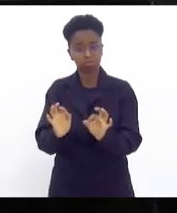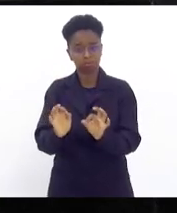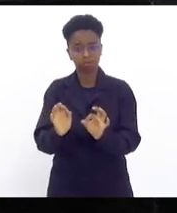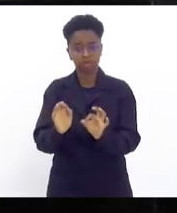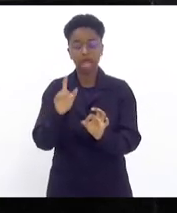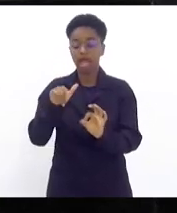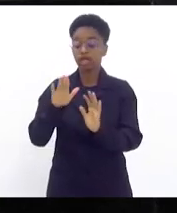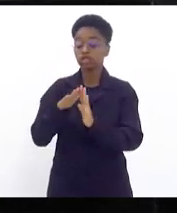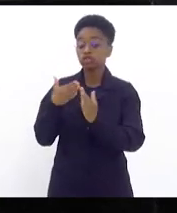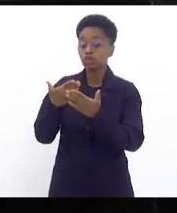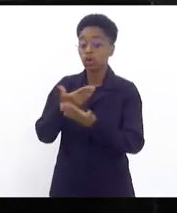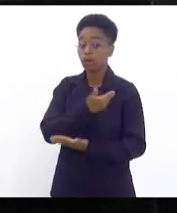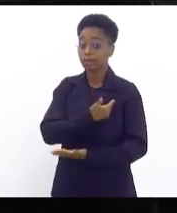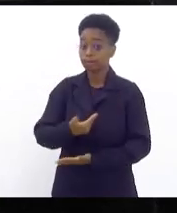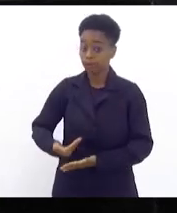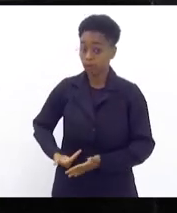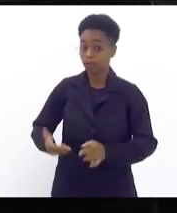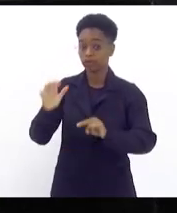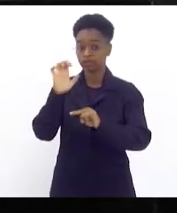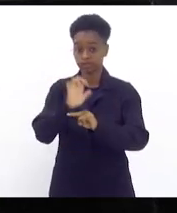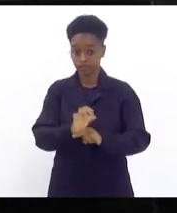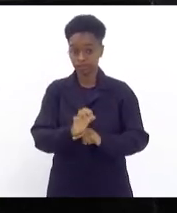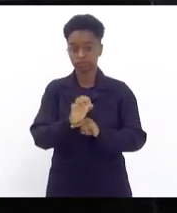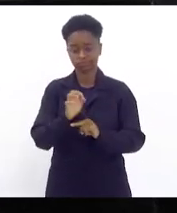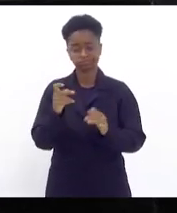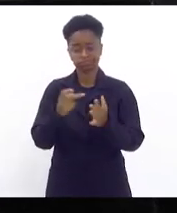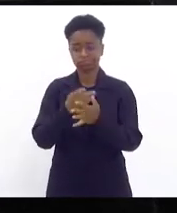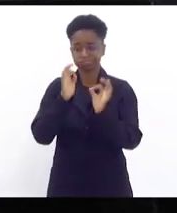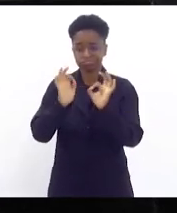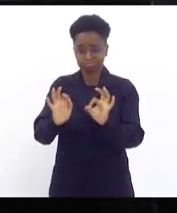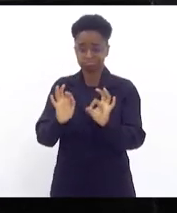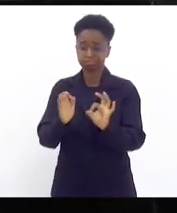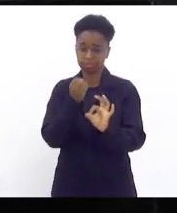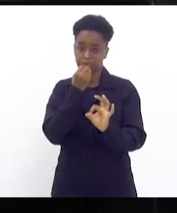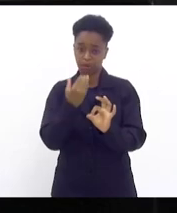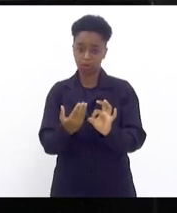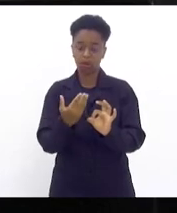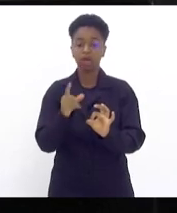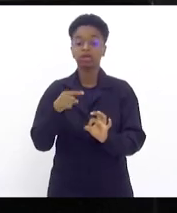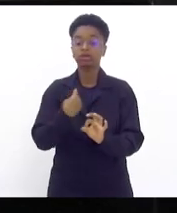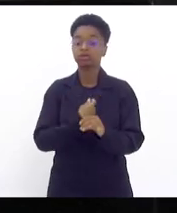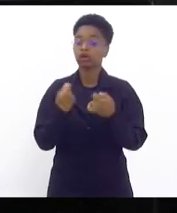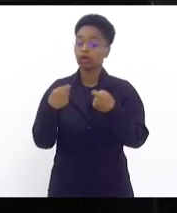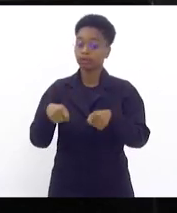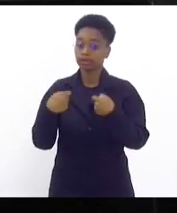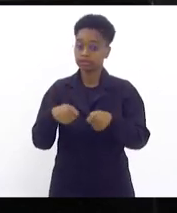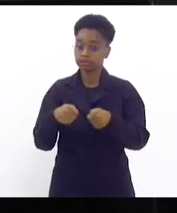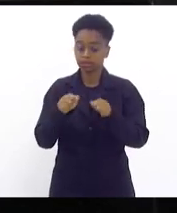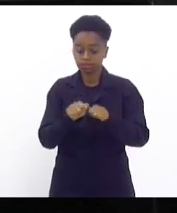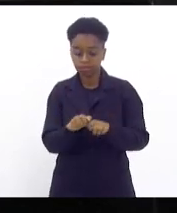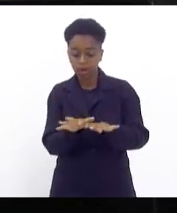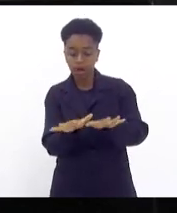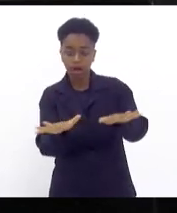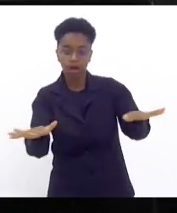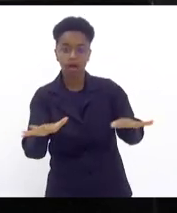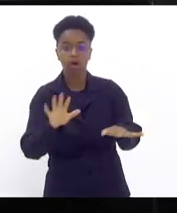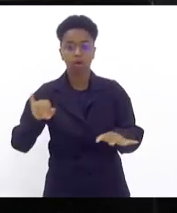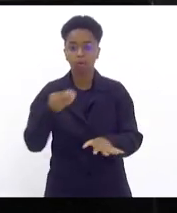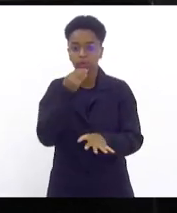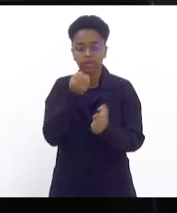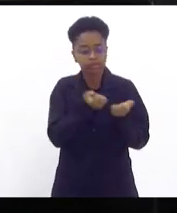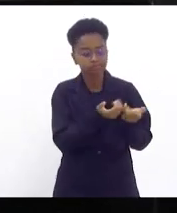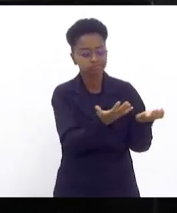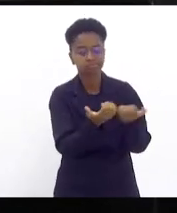uma escola pública estadual que dá certo. E a gente precisa expandir essas oportunidades